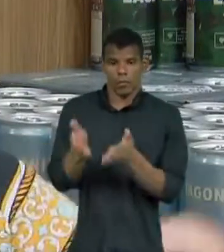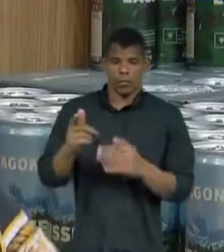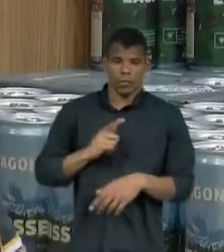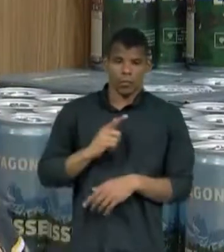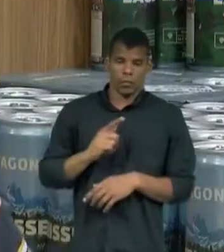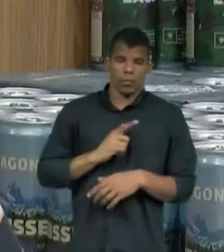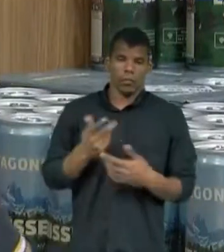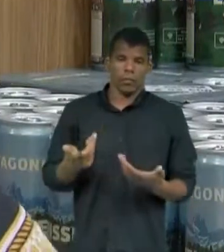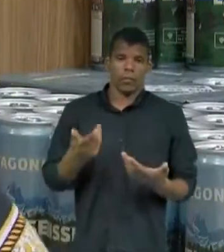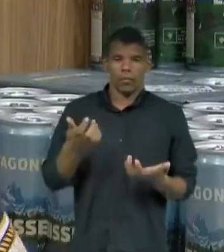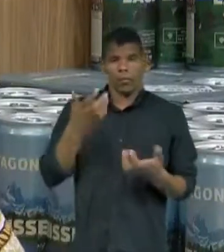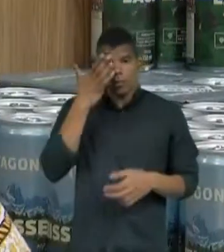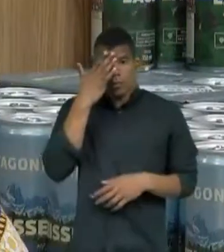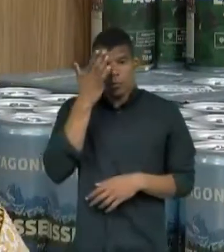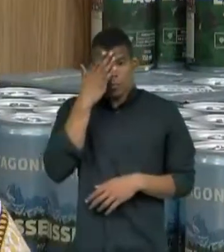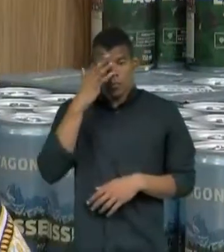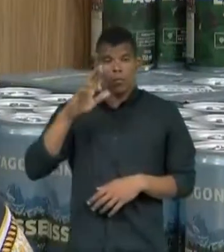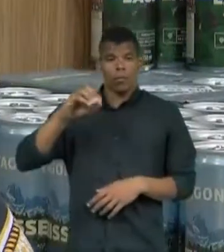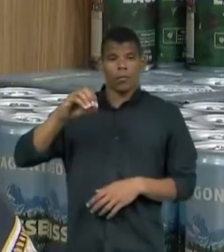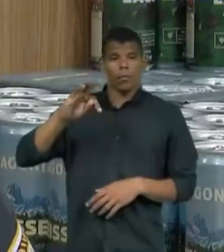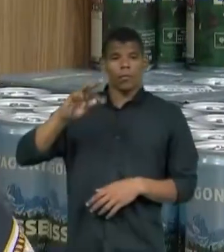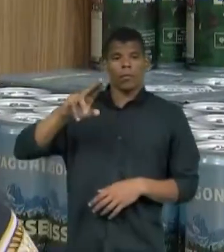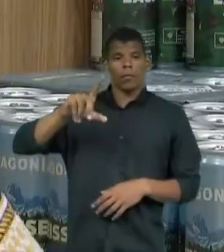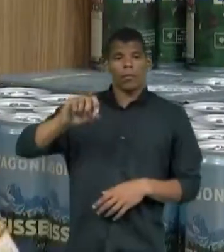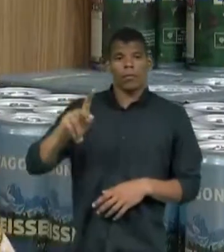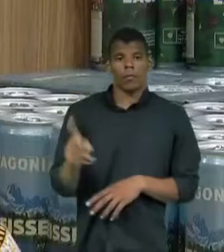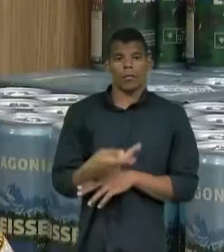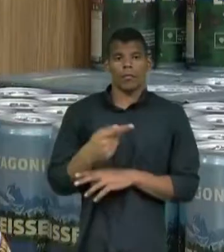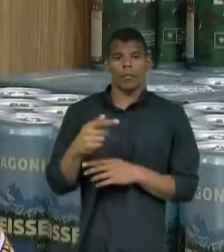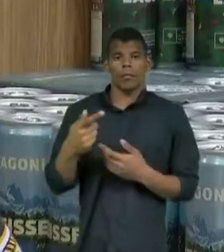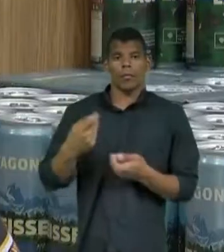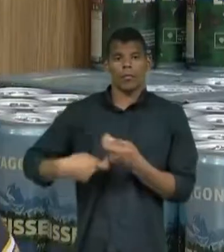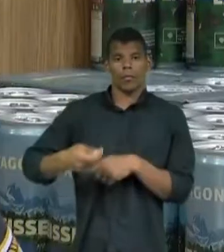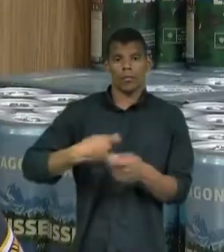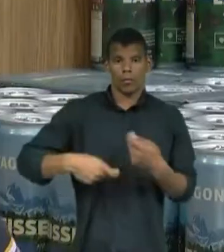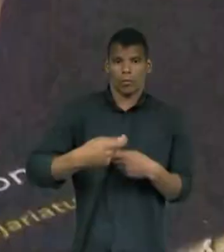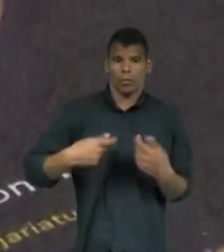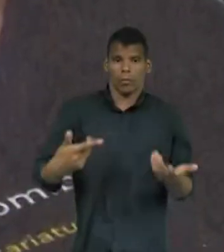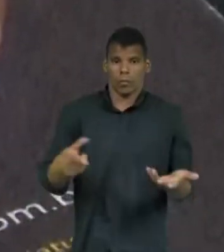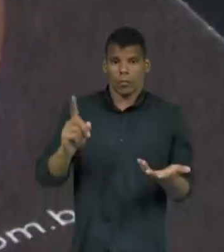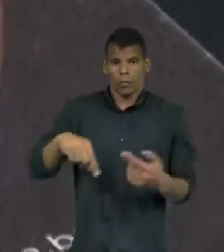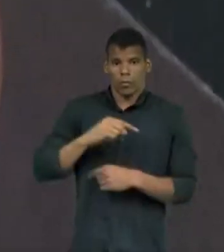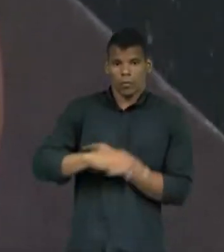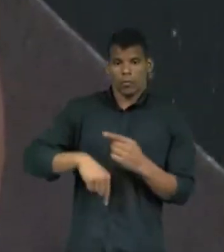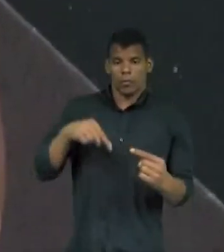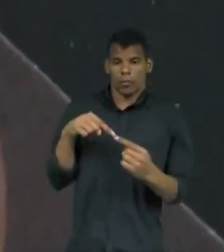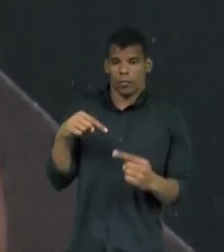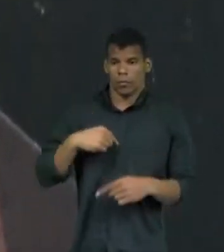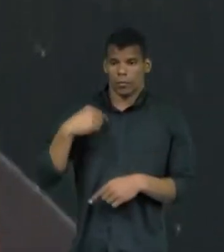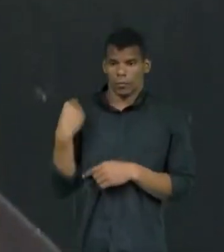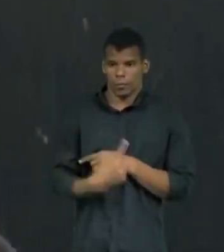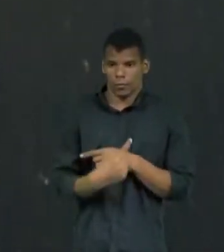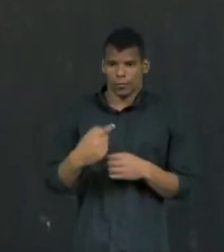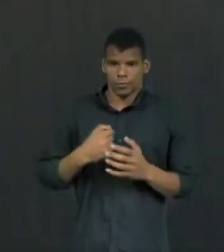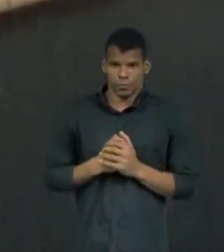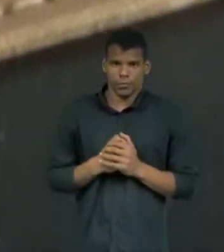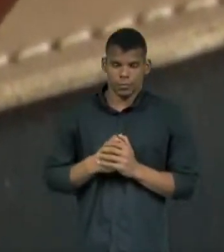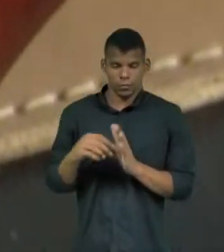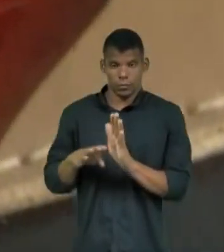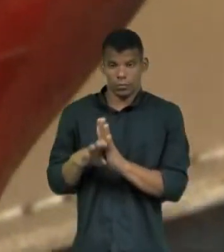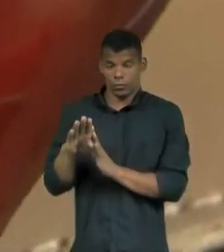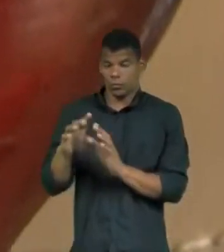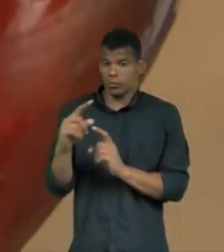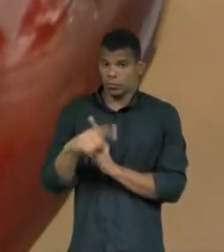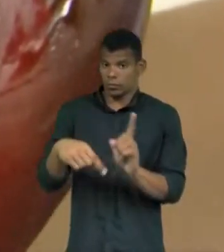saber que rótulo é esse, o que está acontecendo no mercado. Então, essa também é uma das nossas funções. Muito além do crescimento, a mudança no